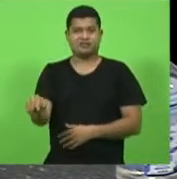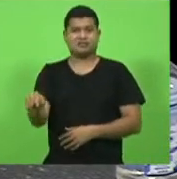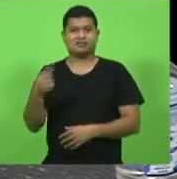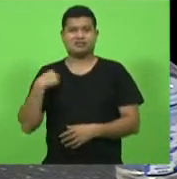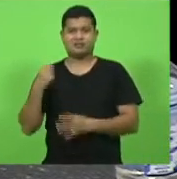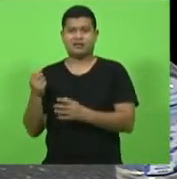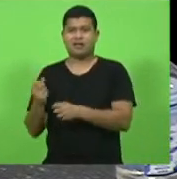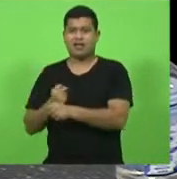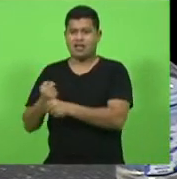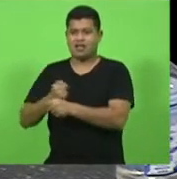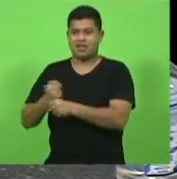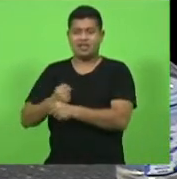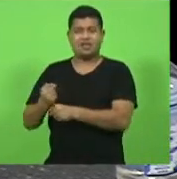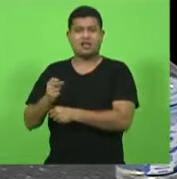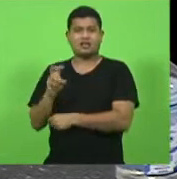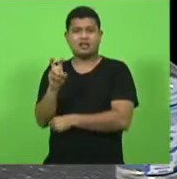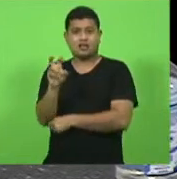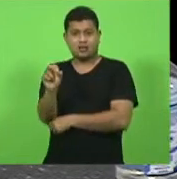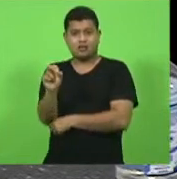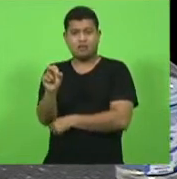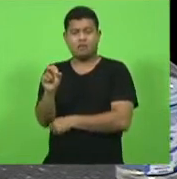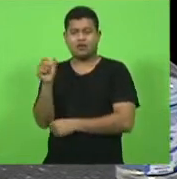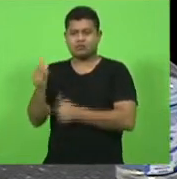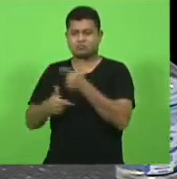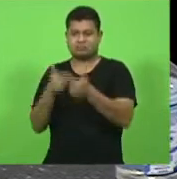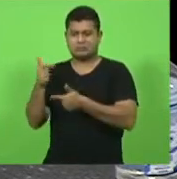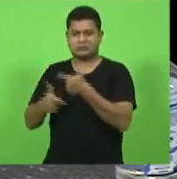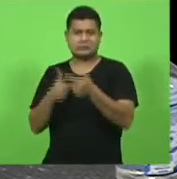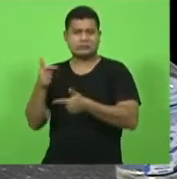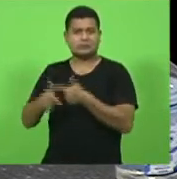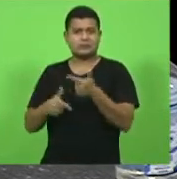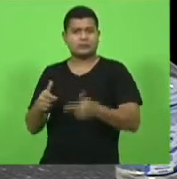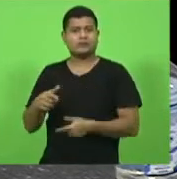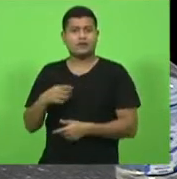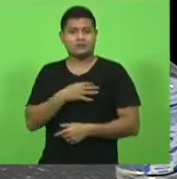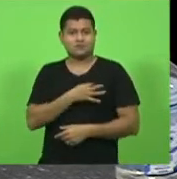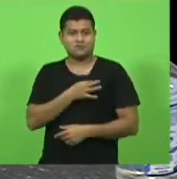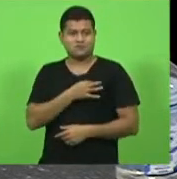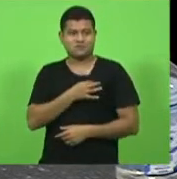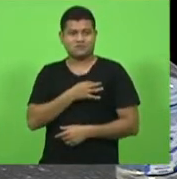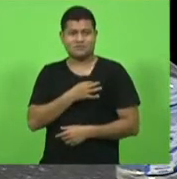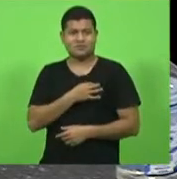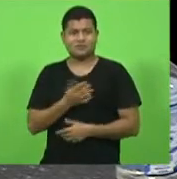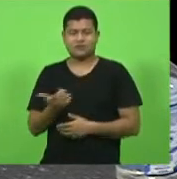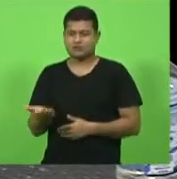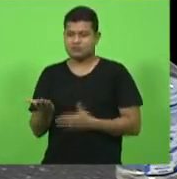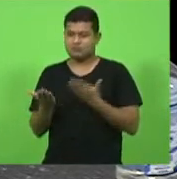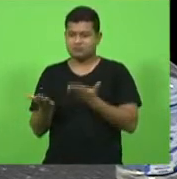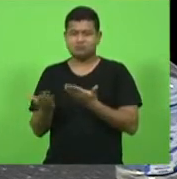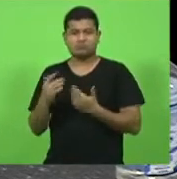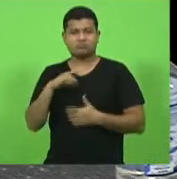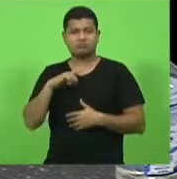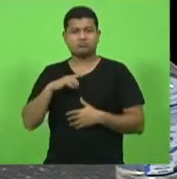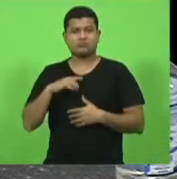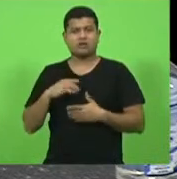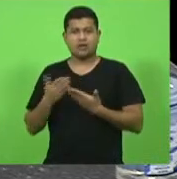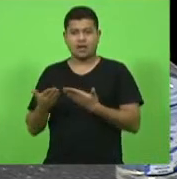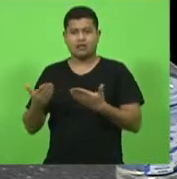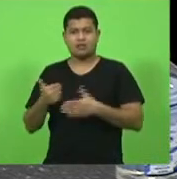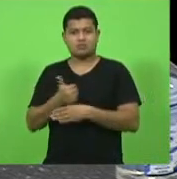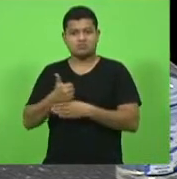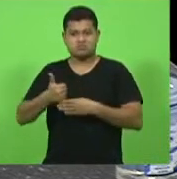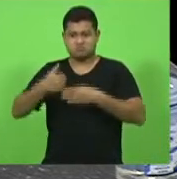50 anos de existência tem sido de uma de uma postura enfim de uma